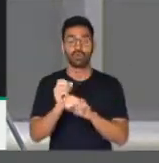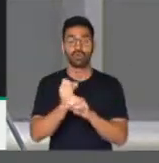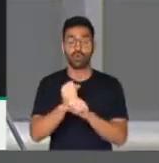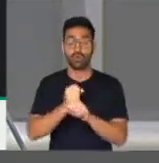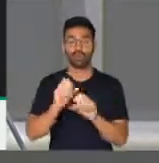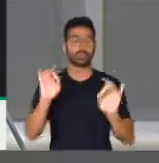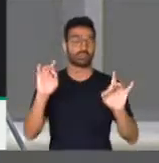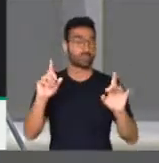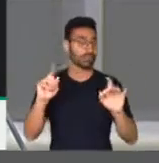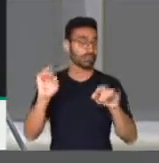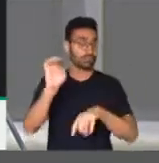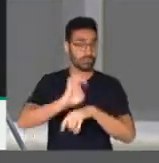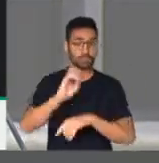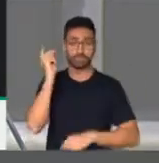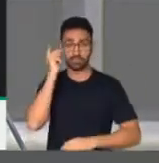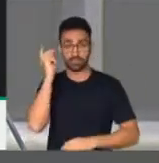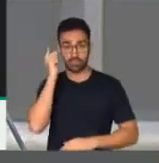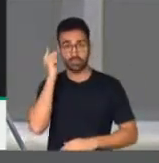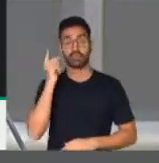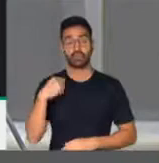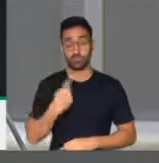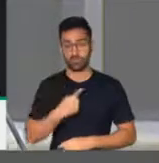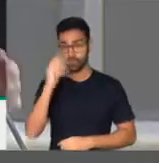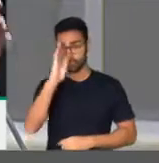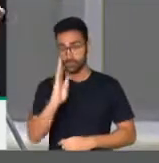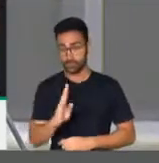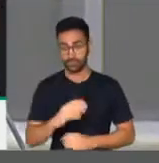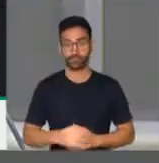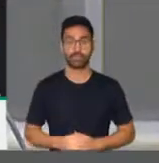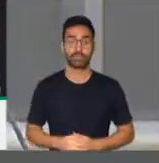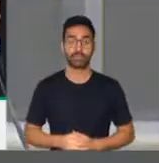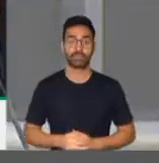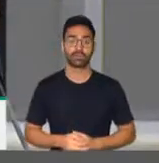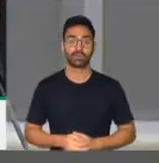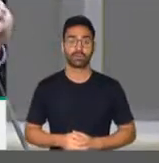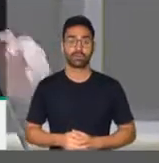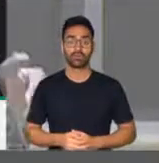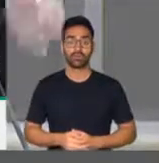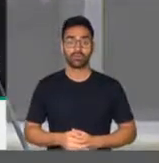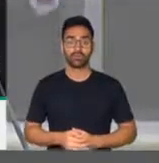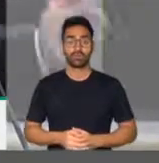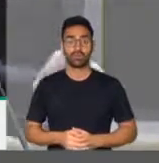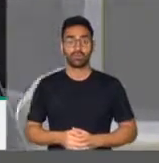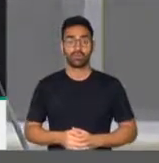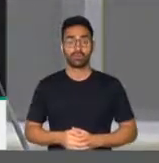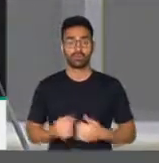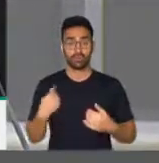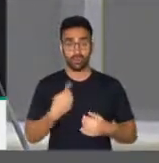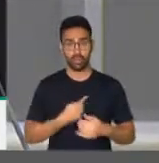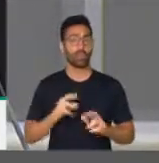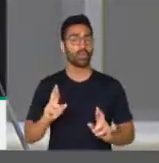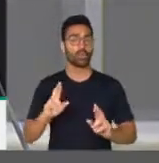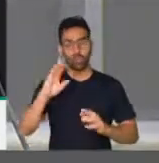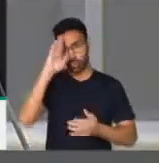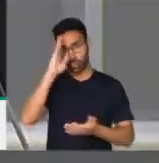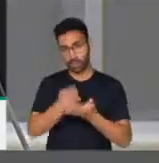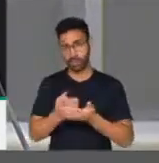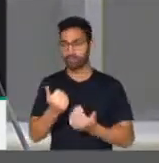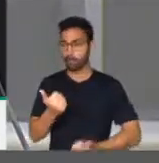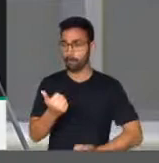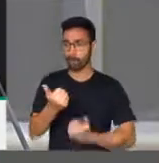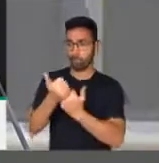Estado de São Paulo, que seja um grande ano para o nosso país. Nós estaremos aqui dando um voto de confiança ao governo